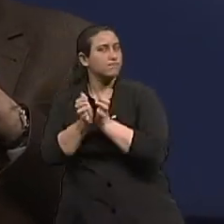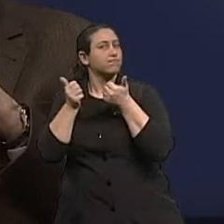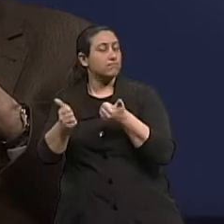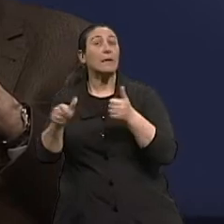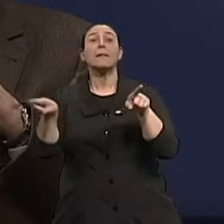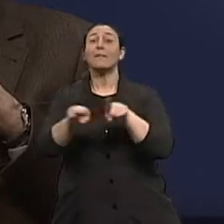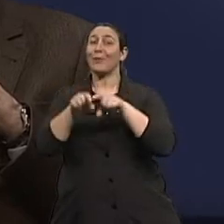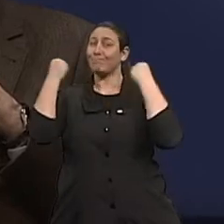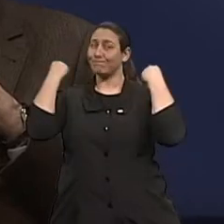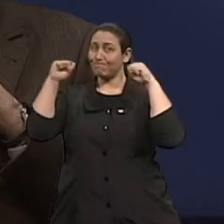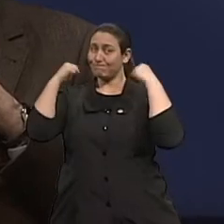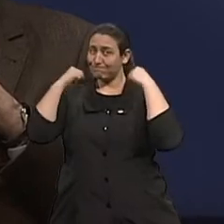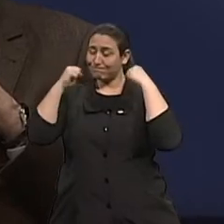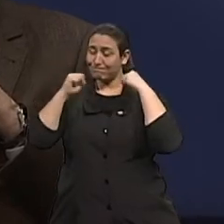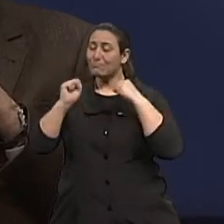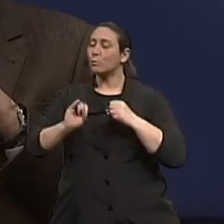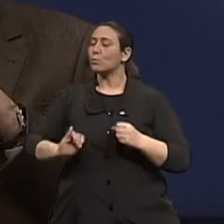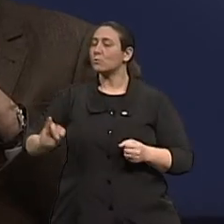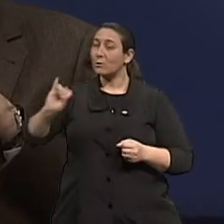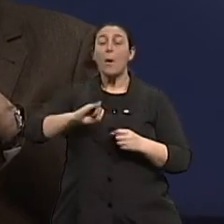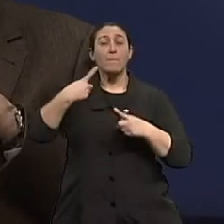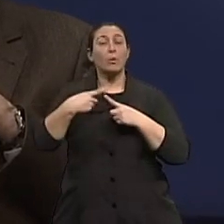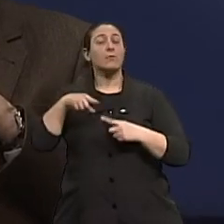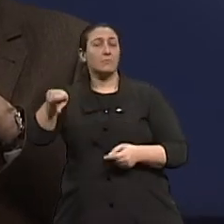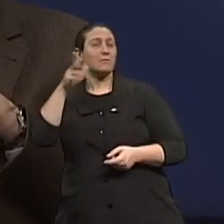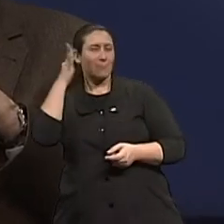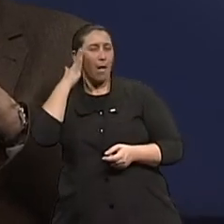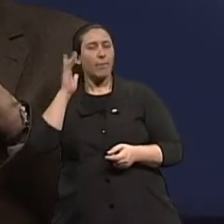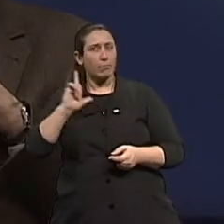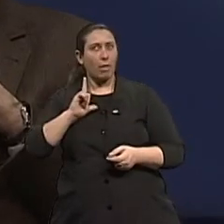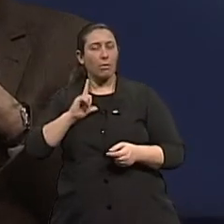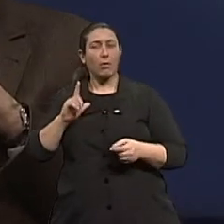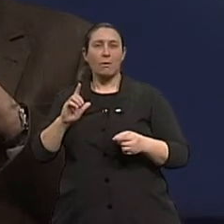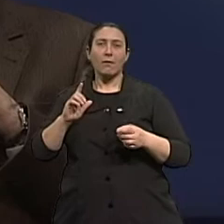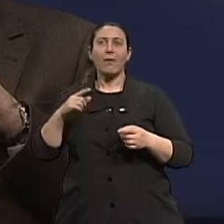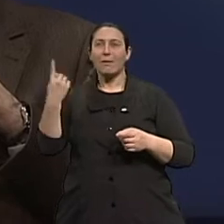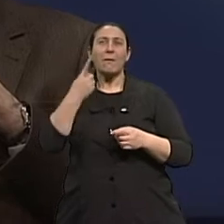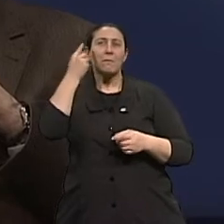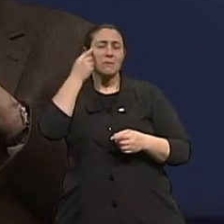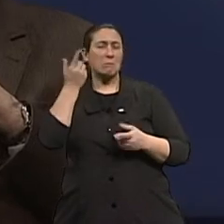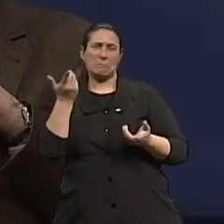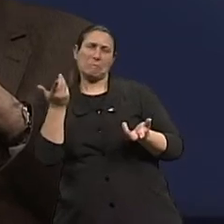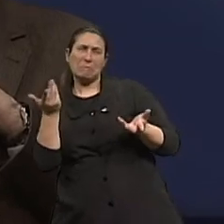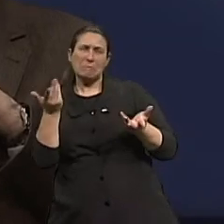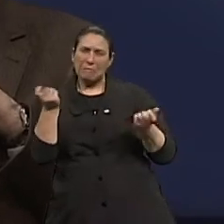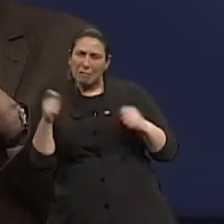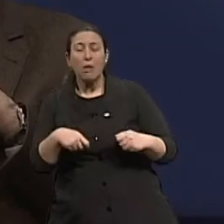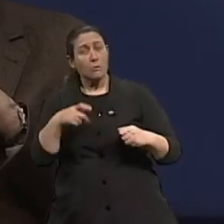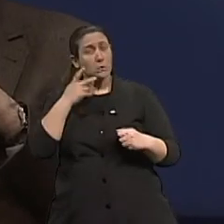se sabe que existe uma relação, né, embora pobre, de que pessoas